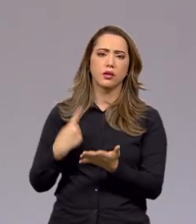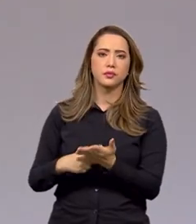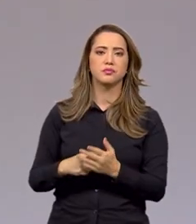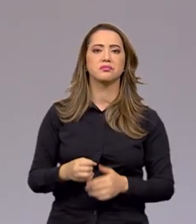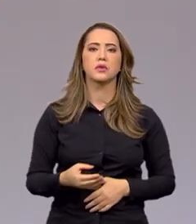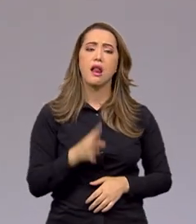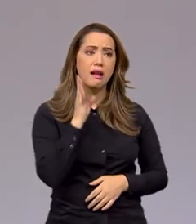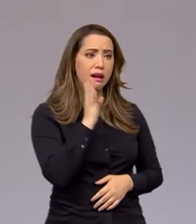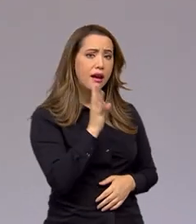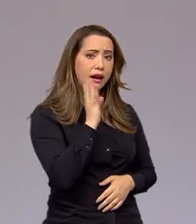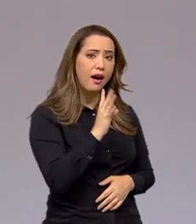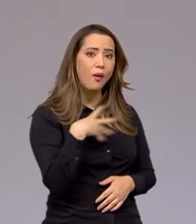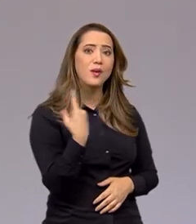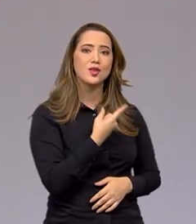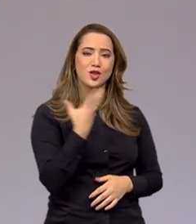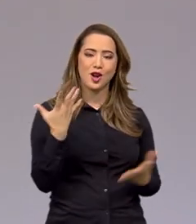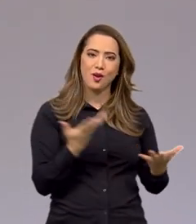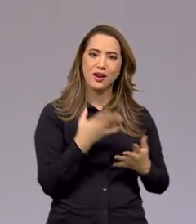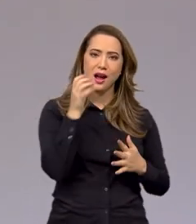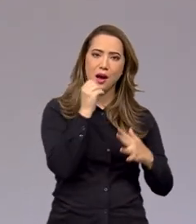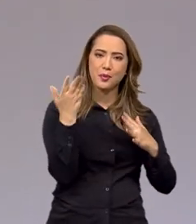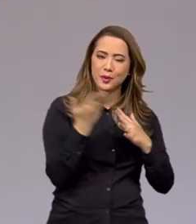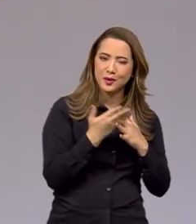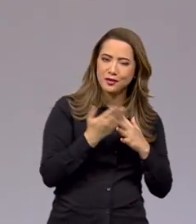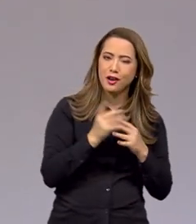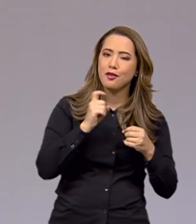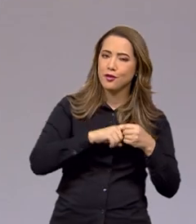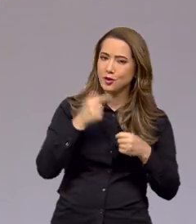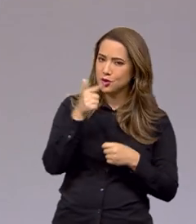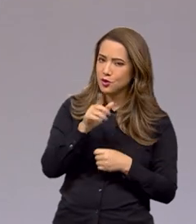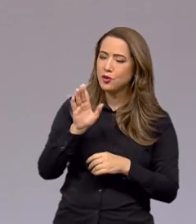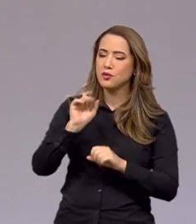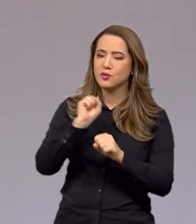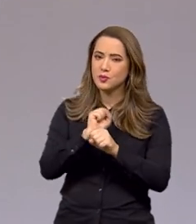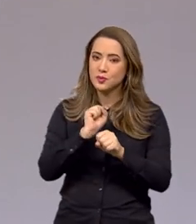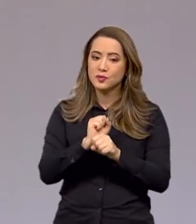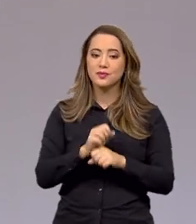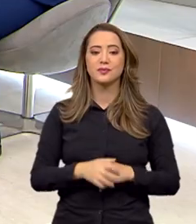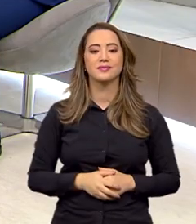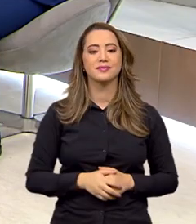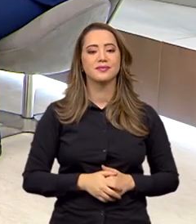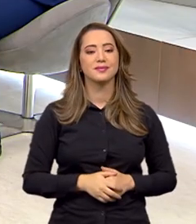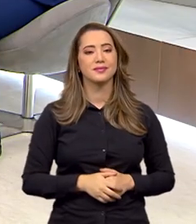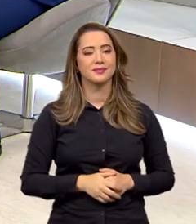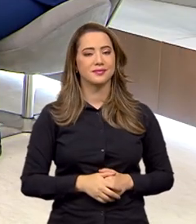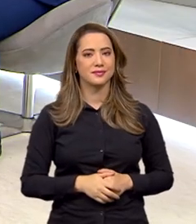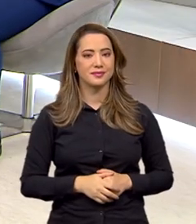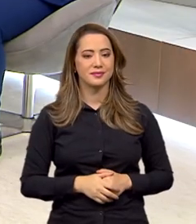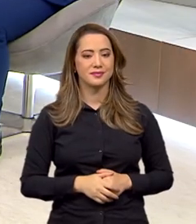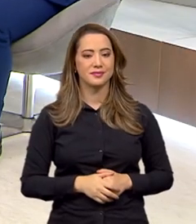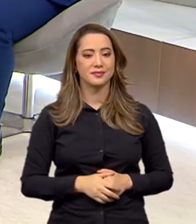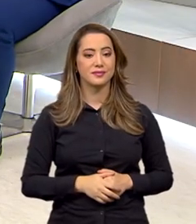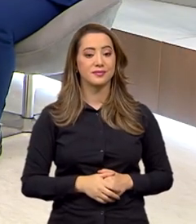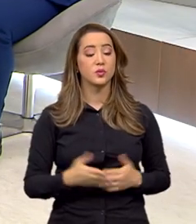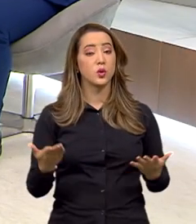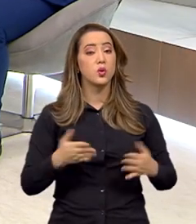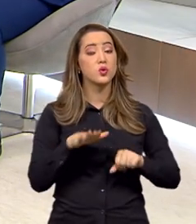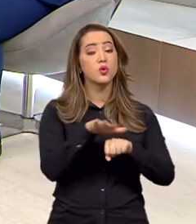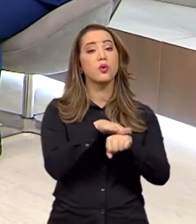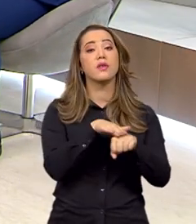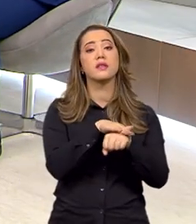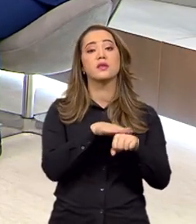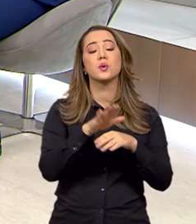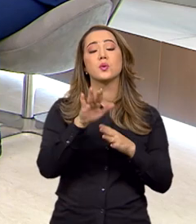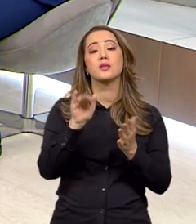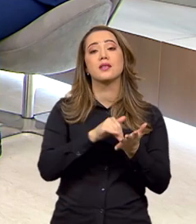Muito bacana, secretário. A gente vai para um rápido intervalo, daqui a pouco a gente volta com o nosso bate-papo aqui no Brasil em Pauta. Hoje eu converso com o